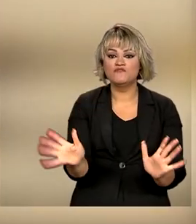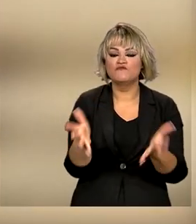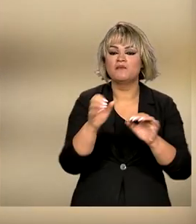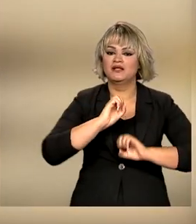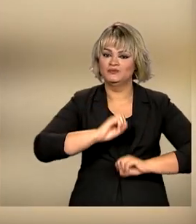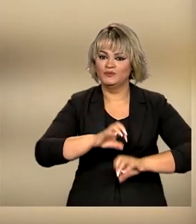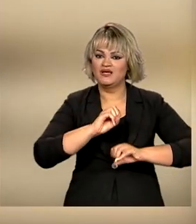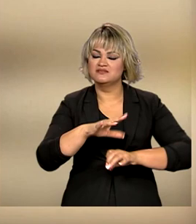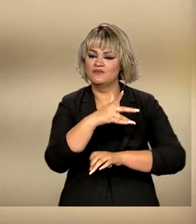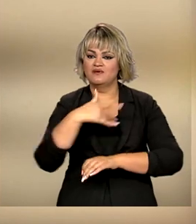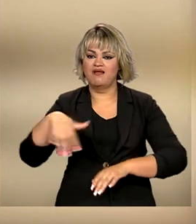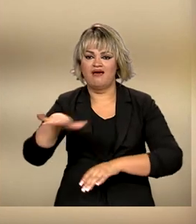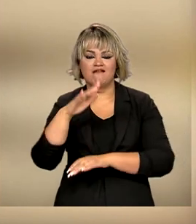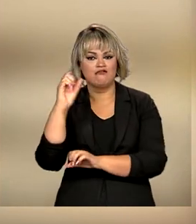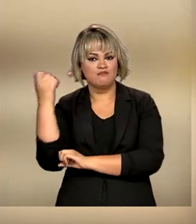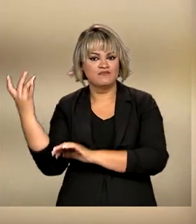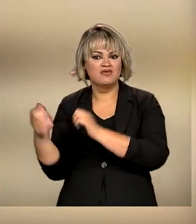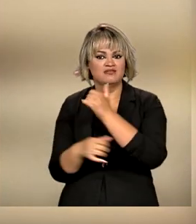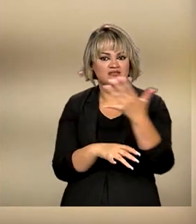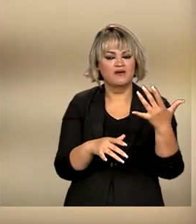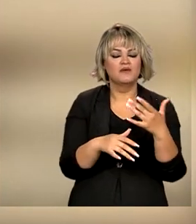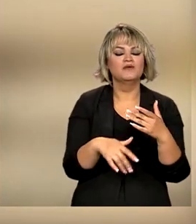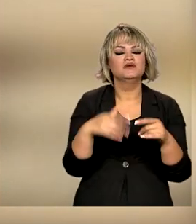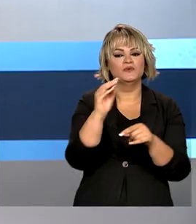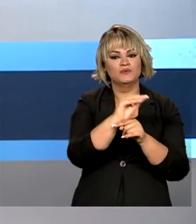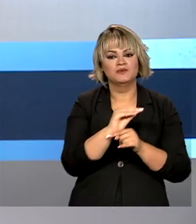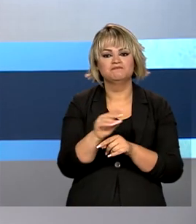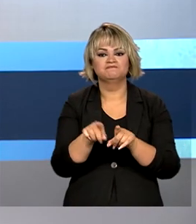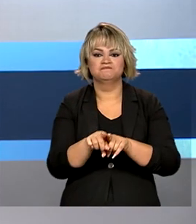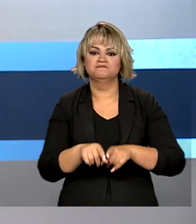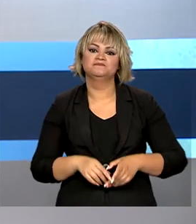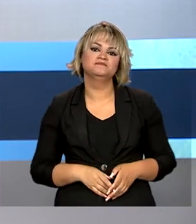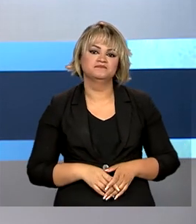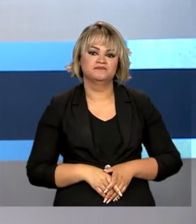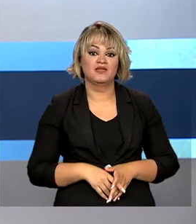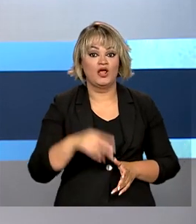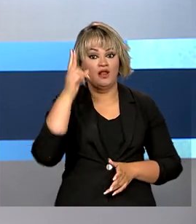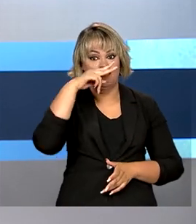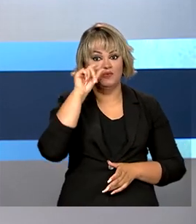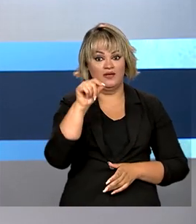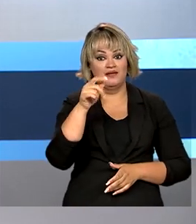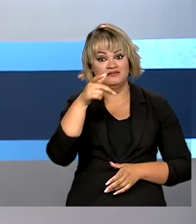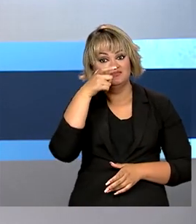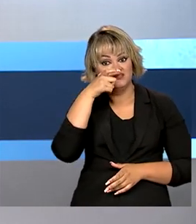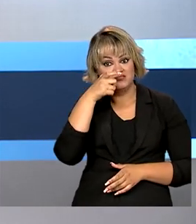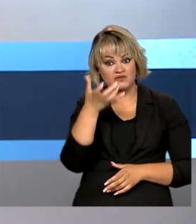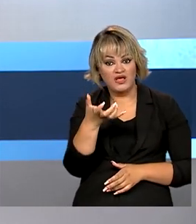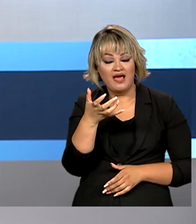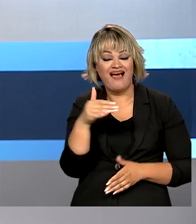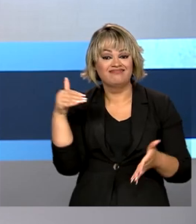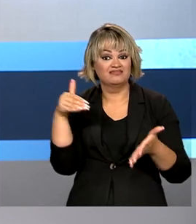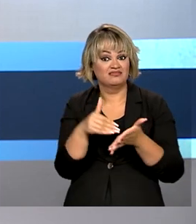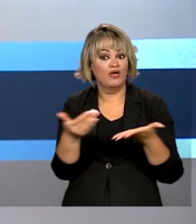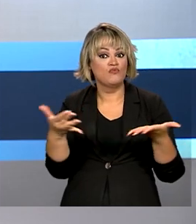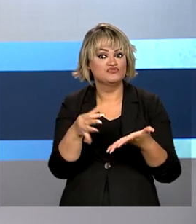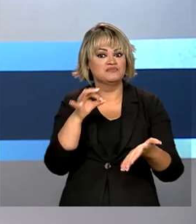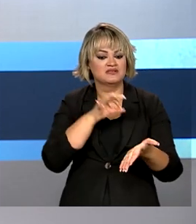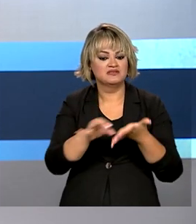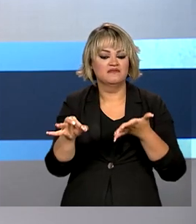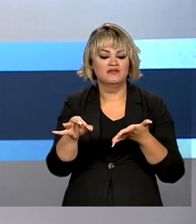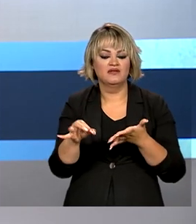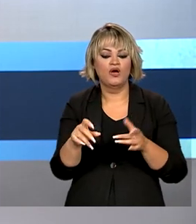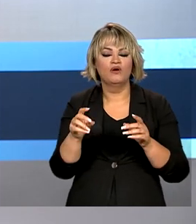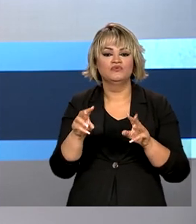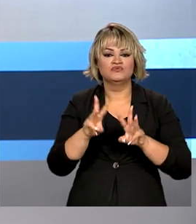educação ambiental, que é a preservação. Lembrando que os interessados têm até hoje para se inscrever.